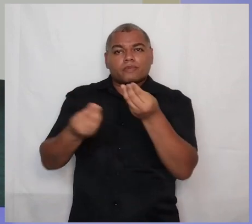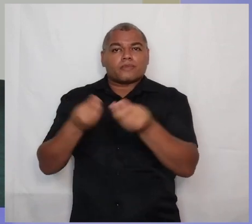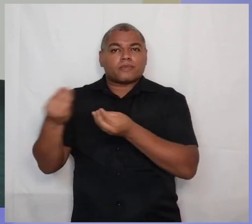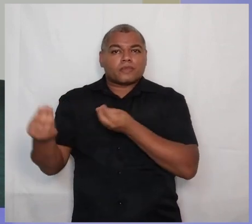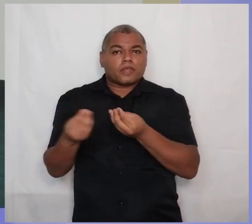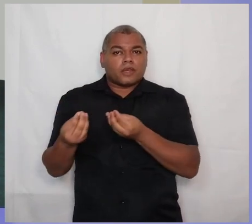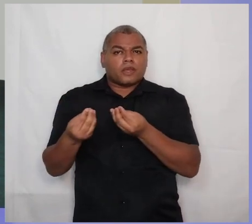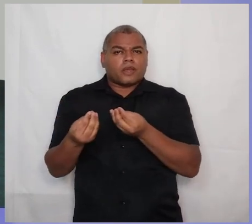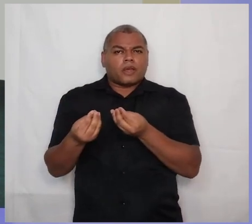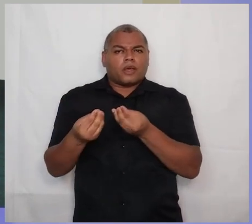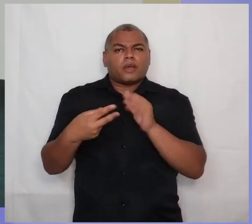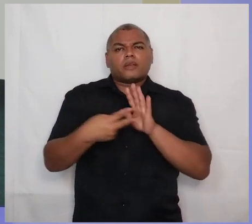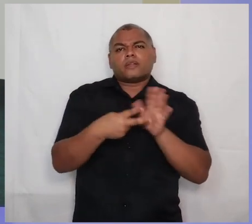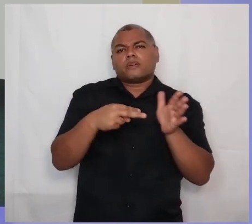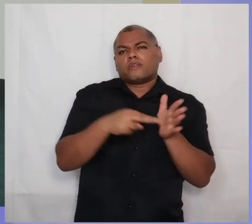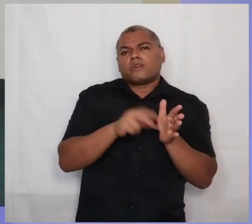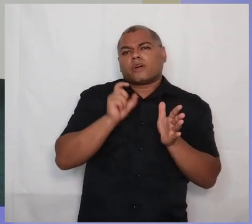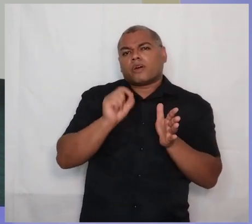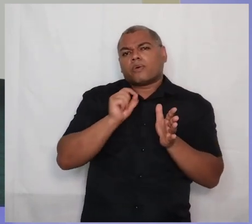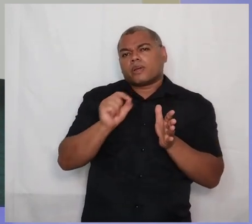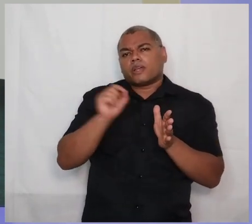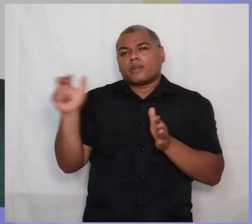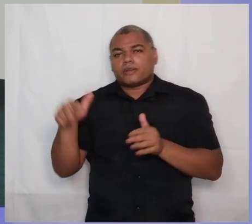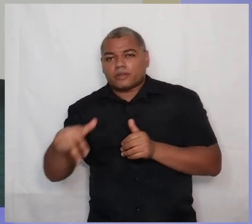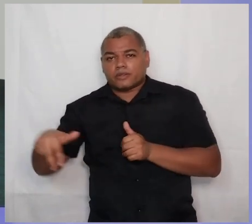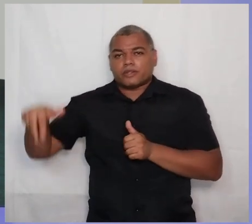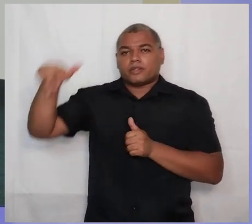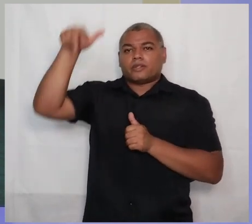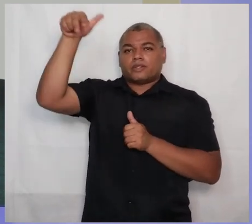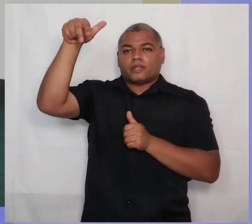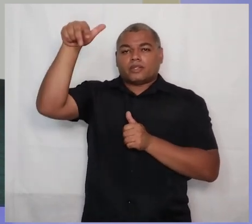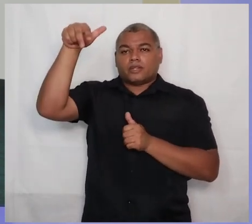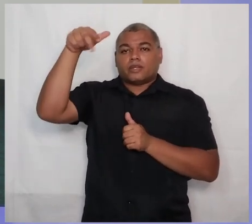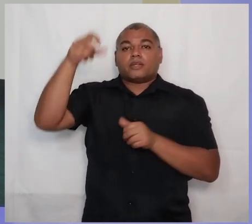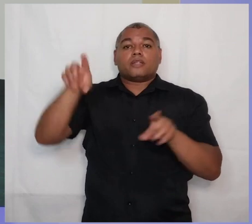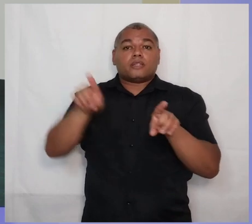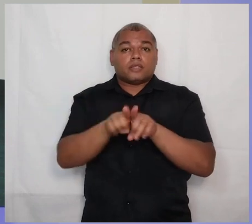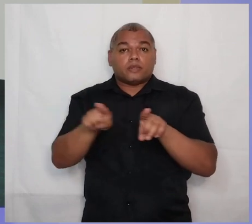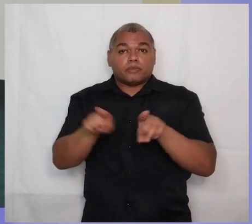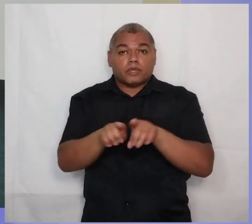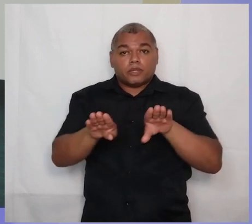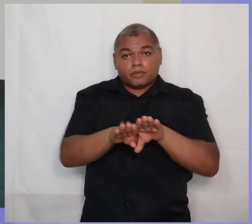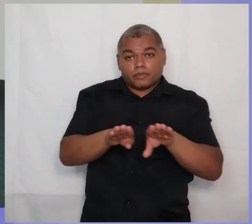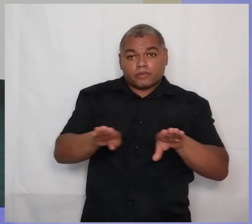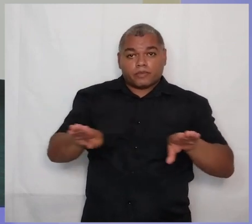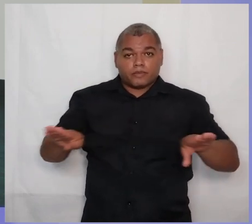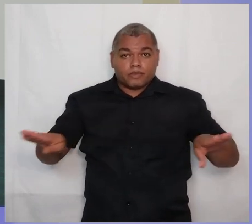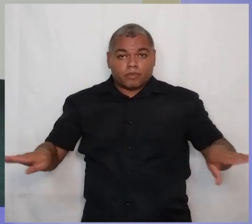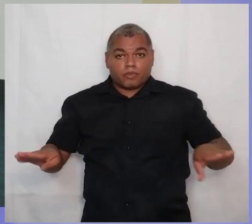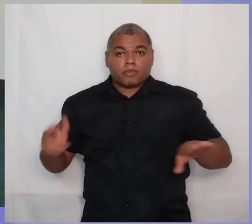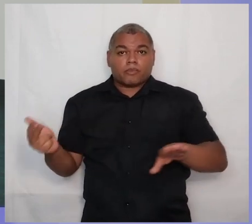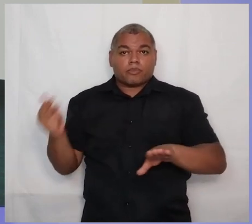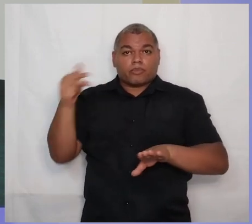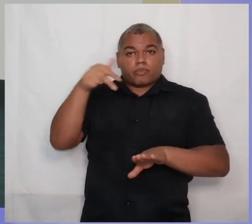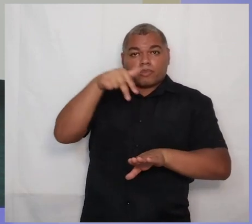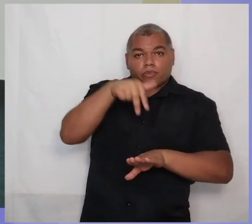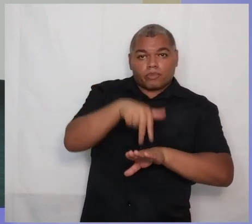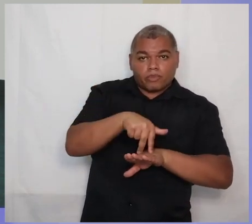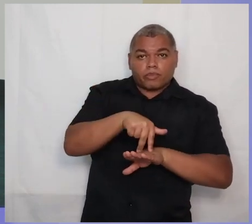o que quer dizer ele subiu, senão que também havia descido até as regiões inferiores da terra?